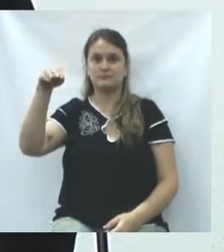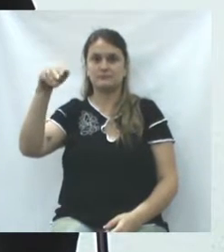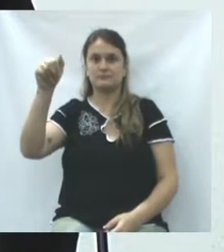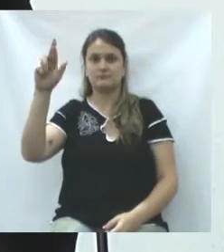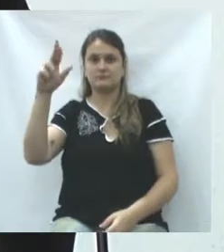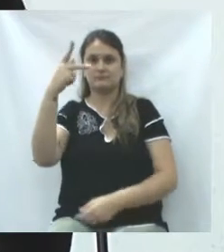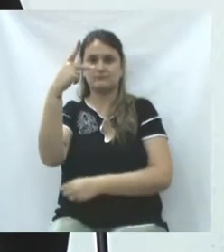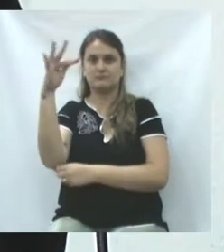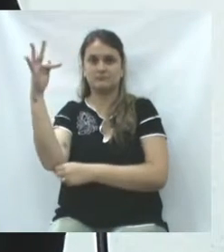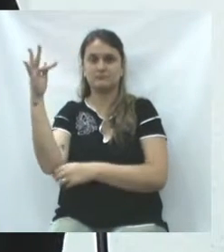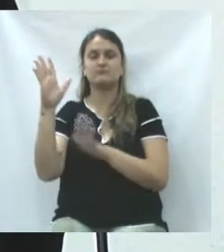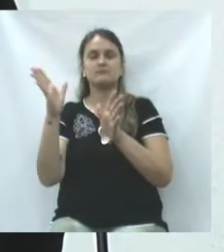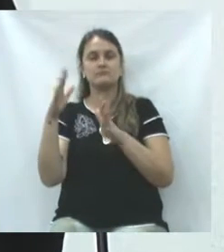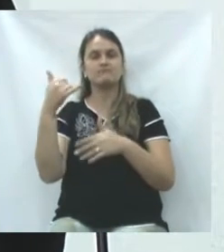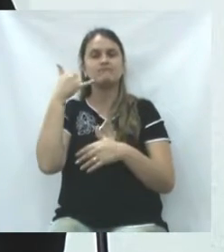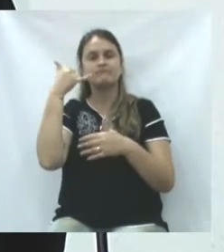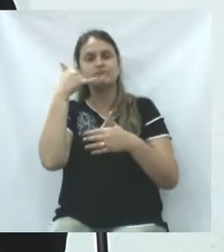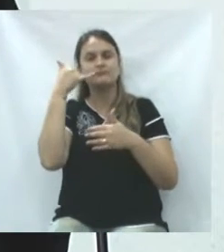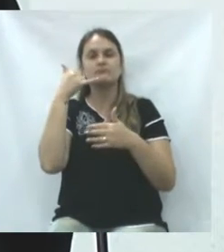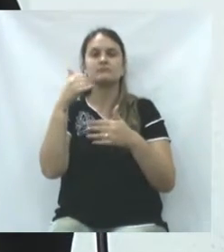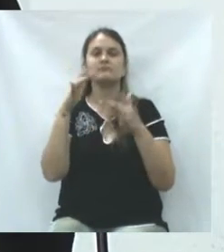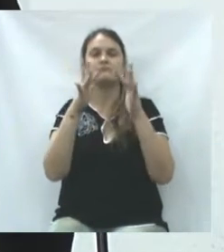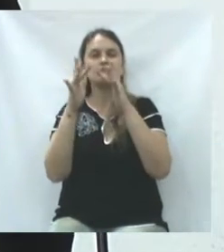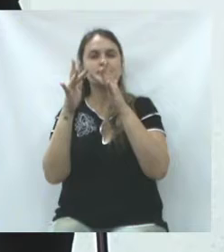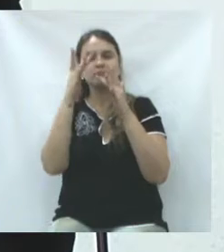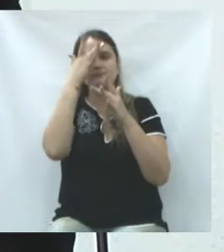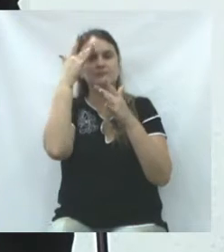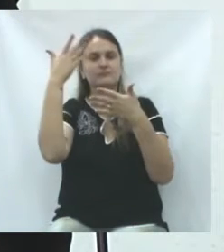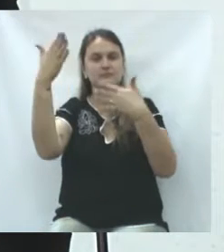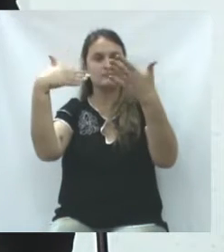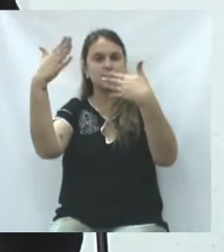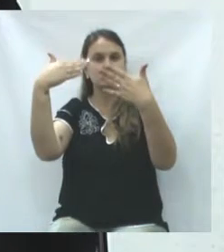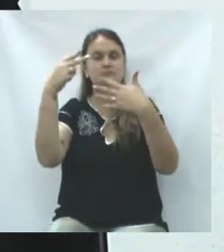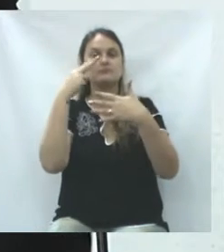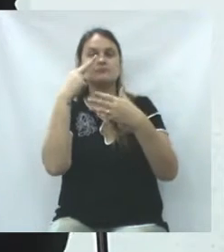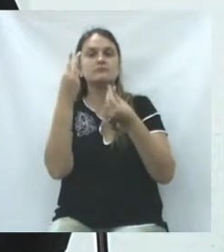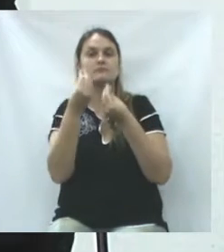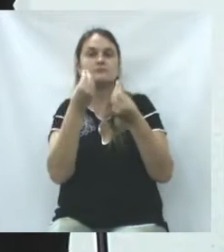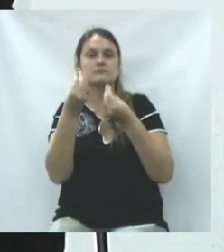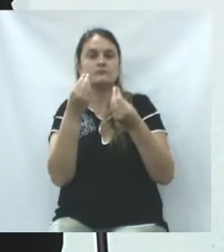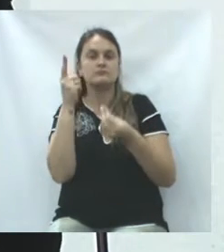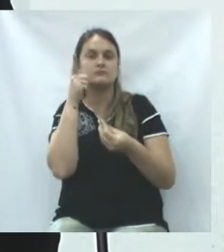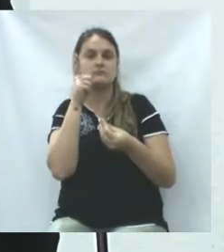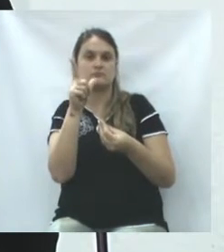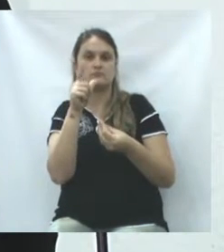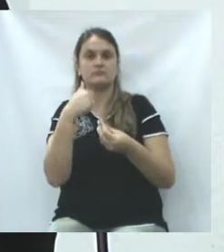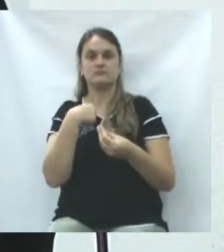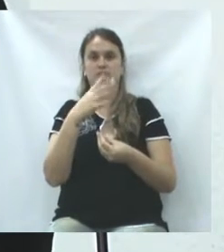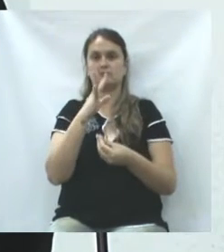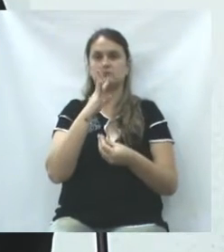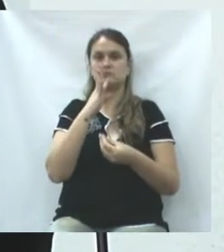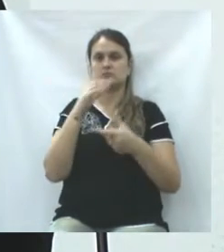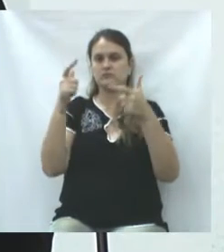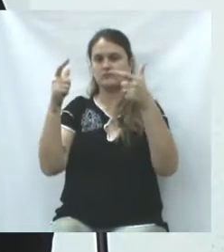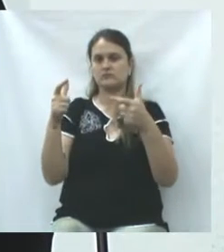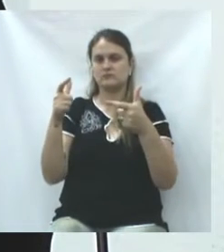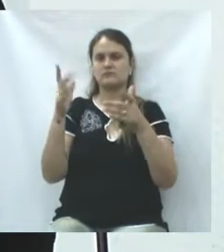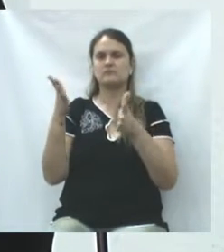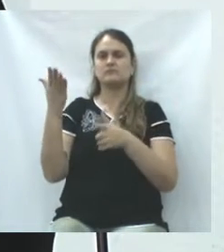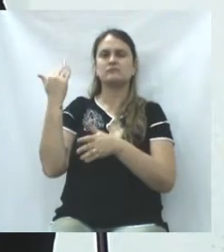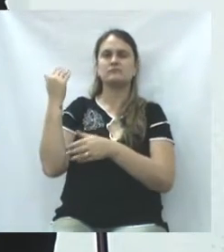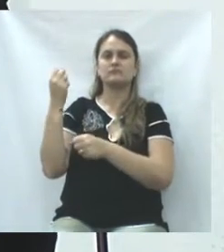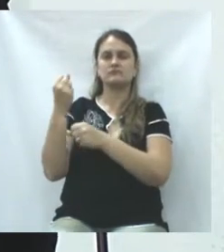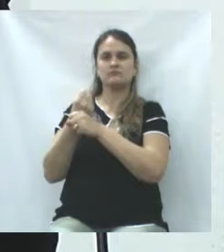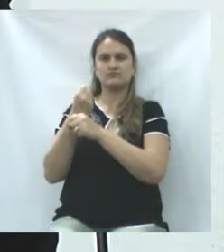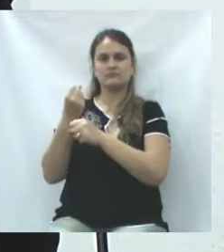já está disponibilizando e fazendo os contatos para verificar a forma de fazer esse repasse. Eu conheço aquela área lá há mais de